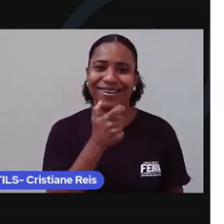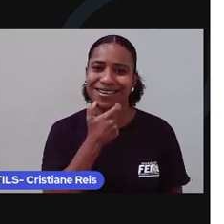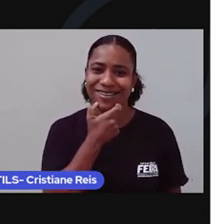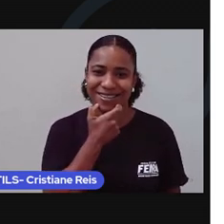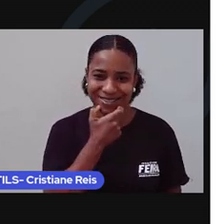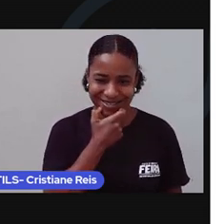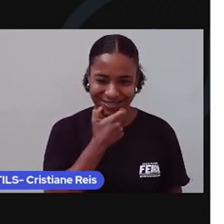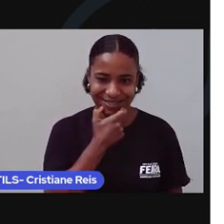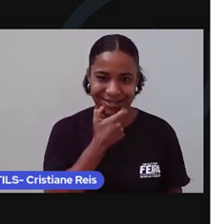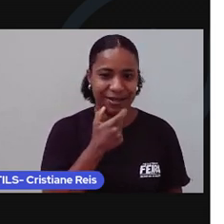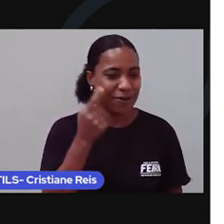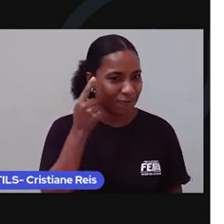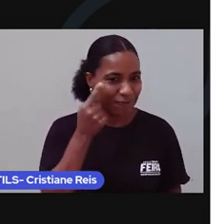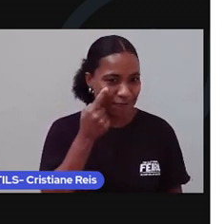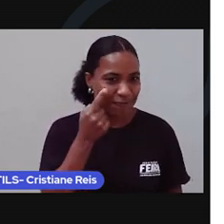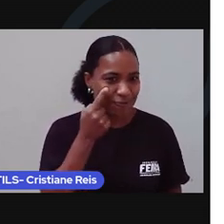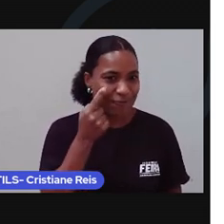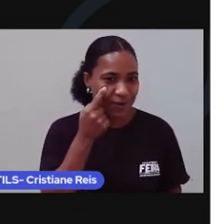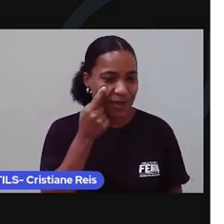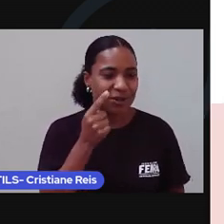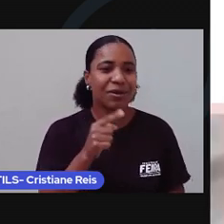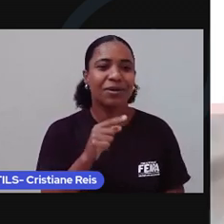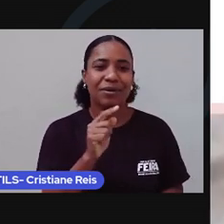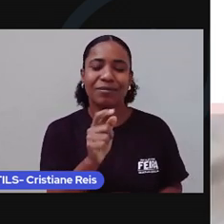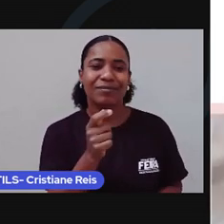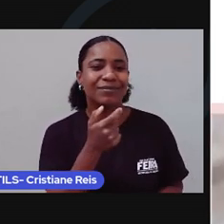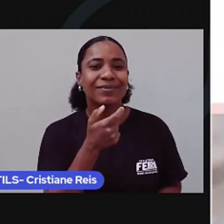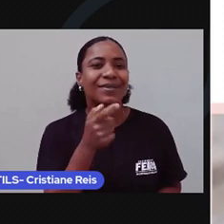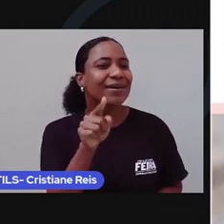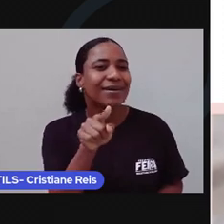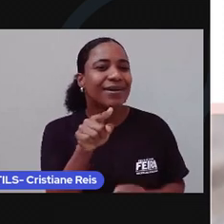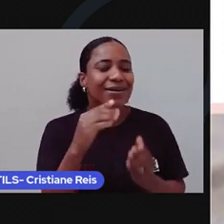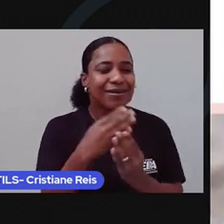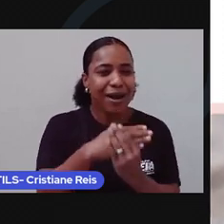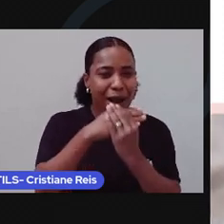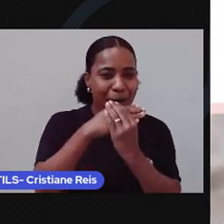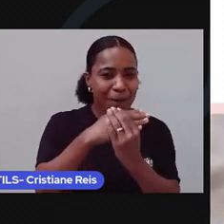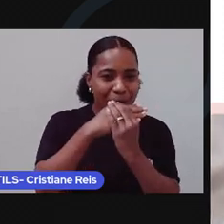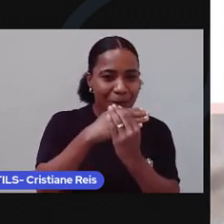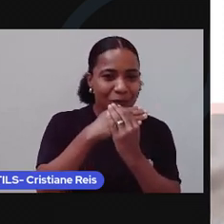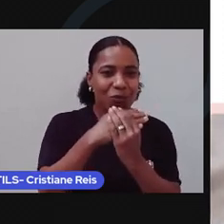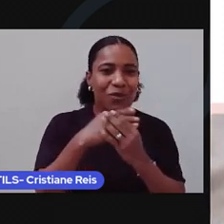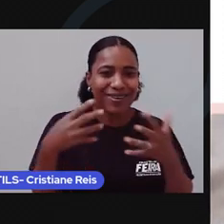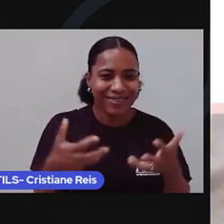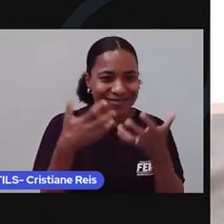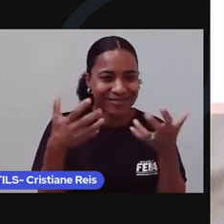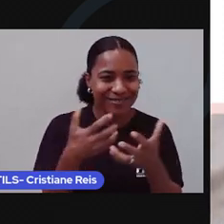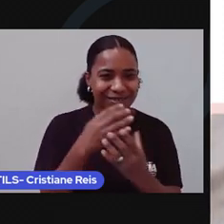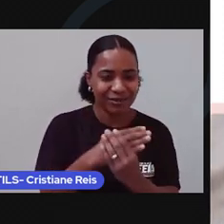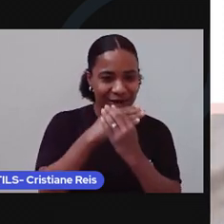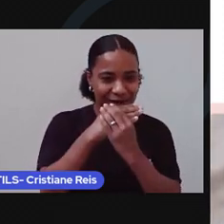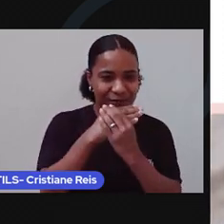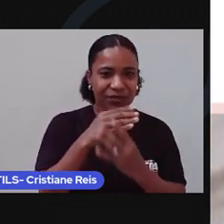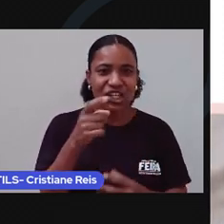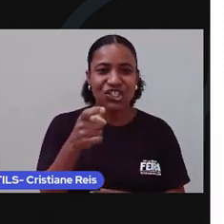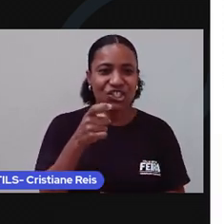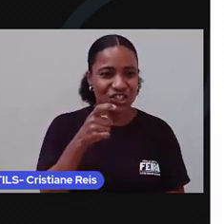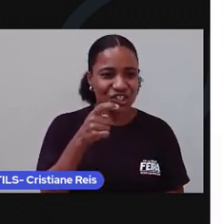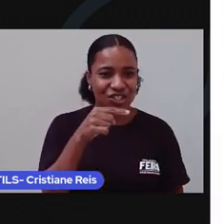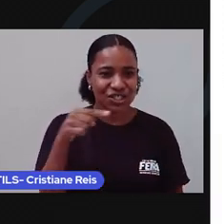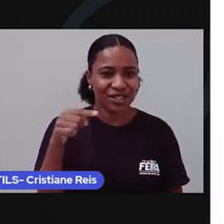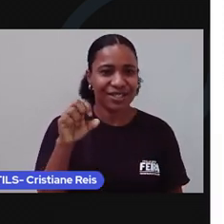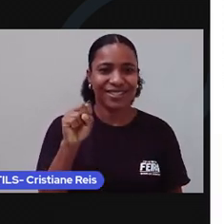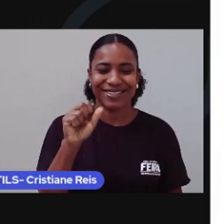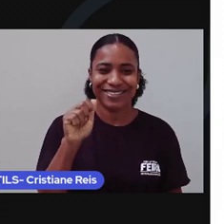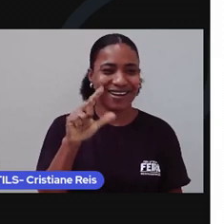ilustrar, vamos falar um pouco no famoso cheese salada. Você sabia que esse cheese está ali por um motivo? Pois